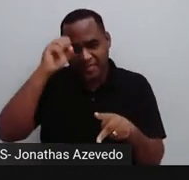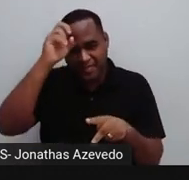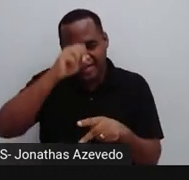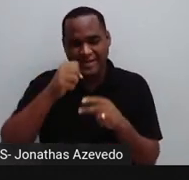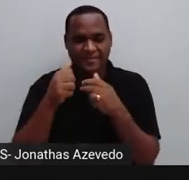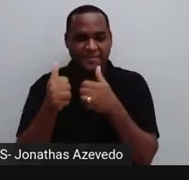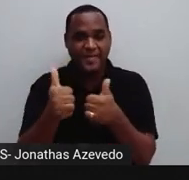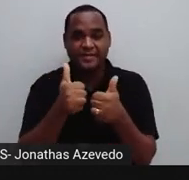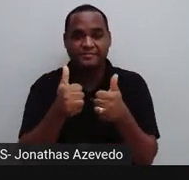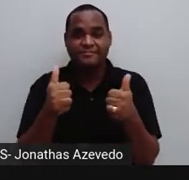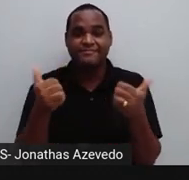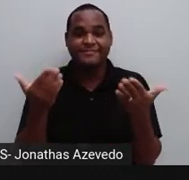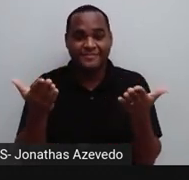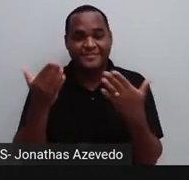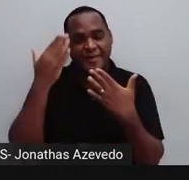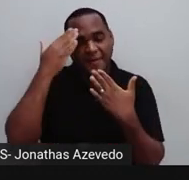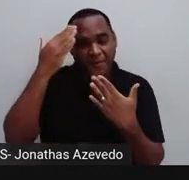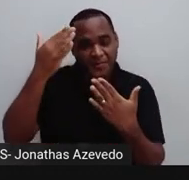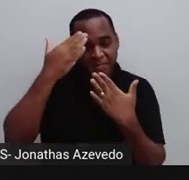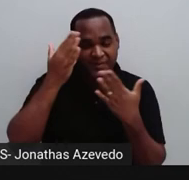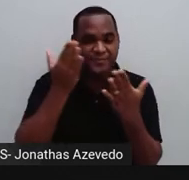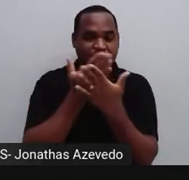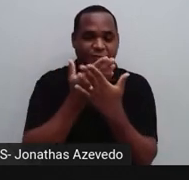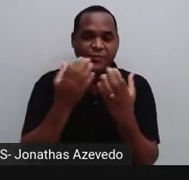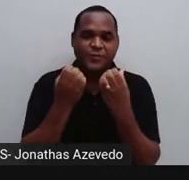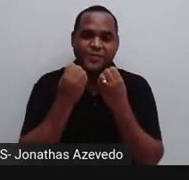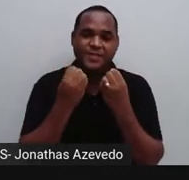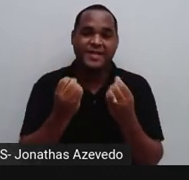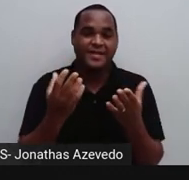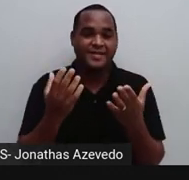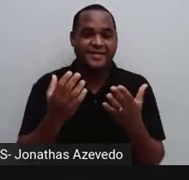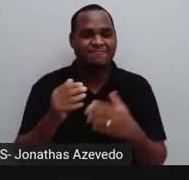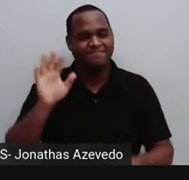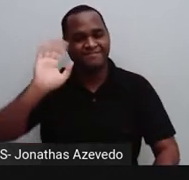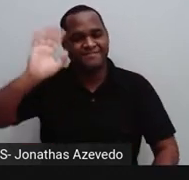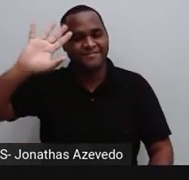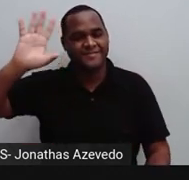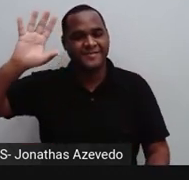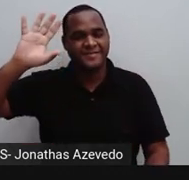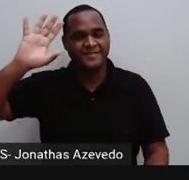aí. Obrigado por tudo. Tchauzinho.